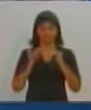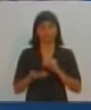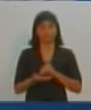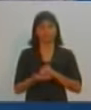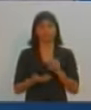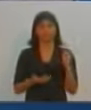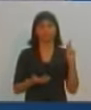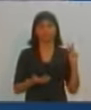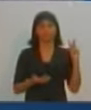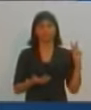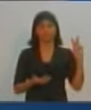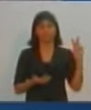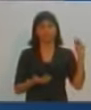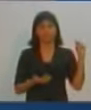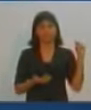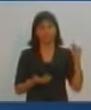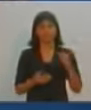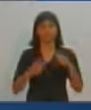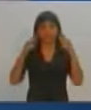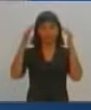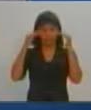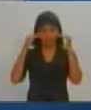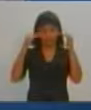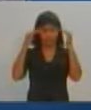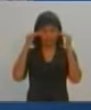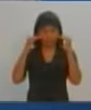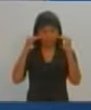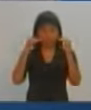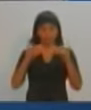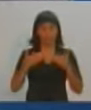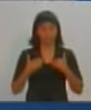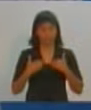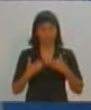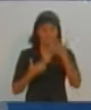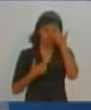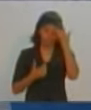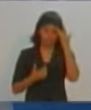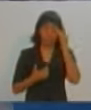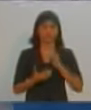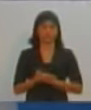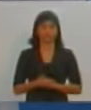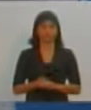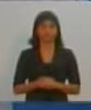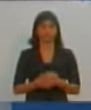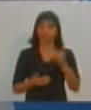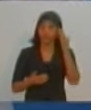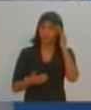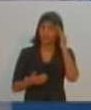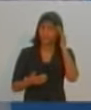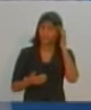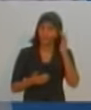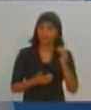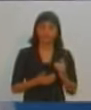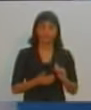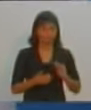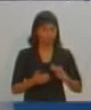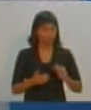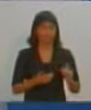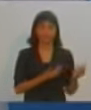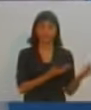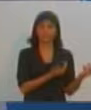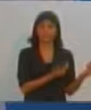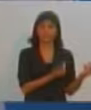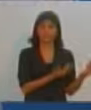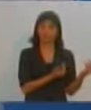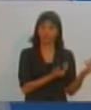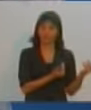com a população. E a população, principalmente os pais, orientem essa garotada que, pelo amor de Deus, não dê